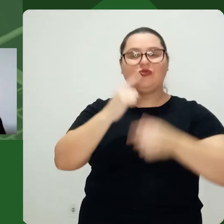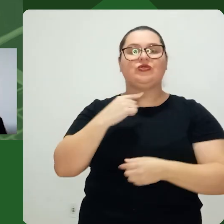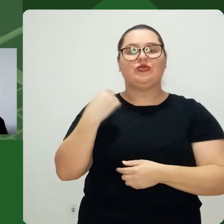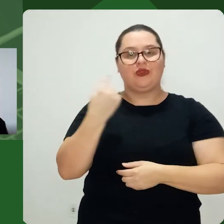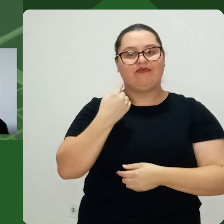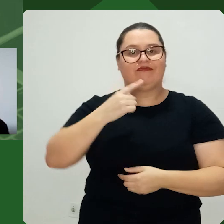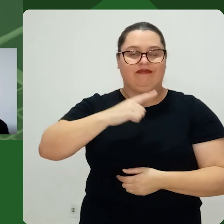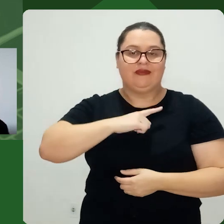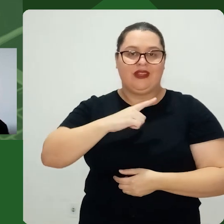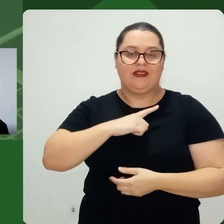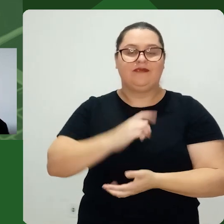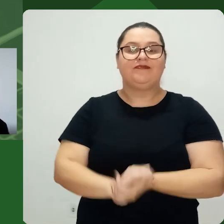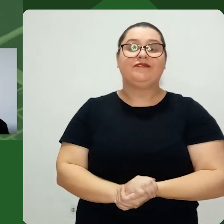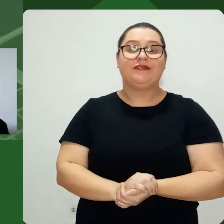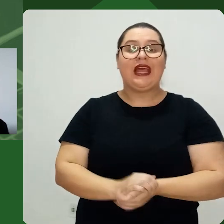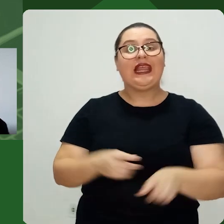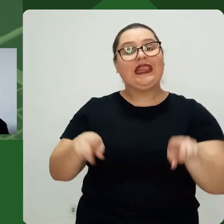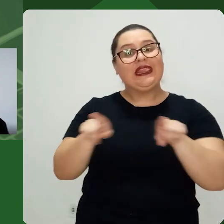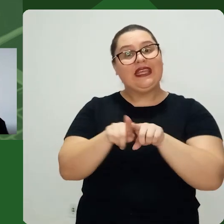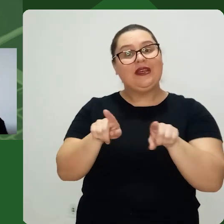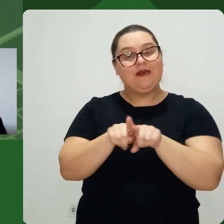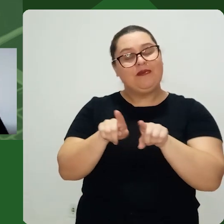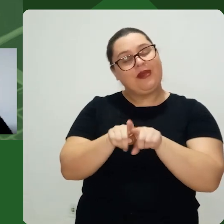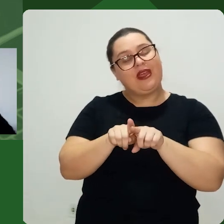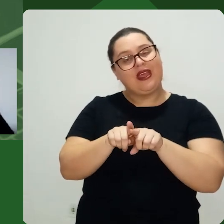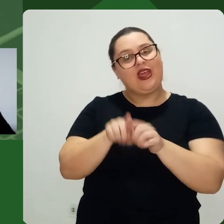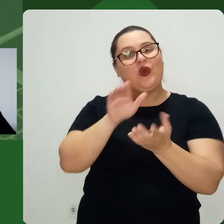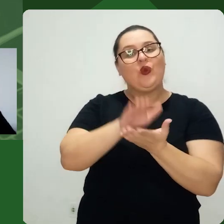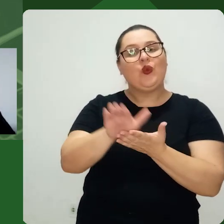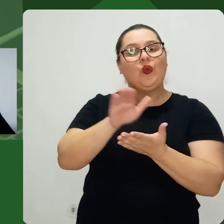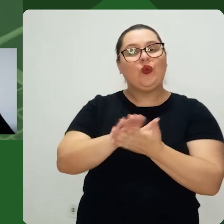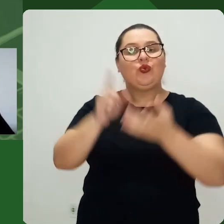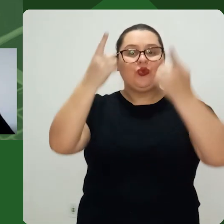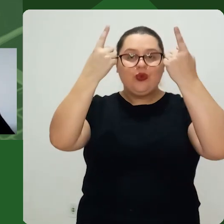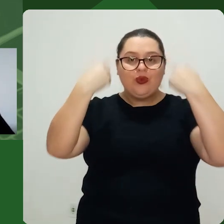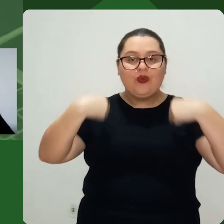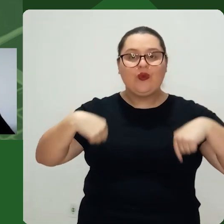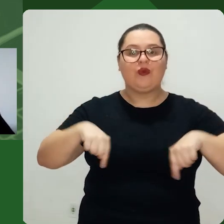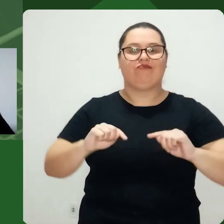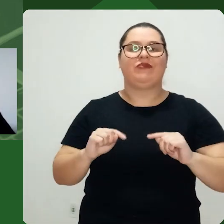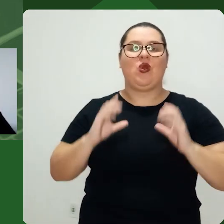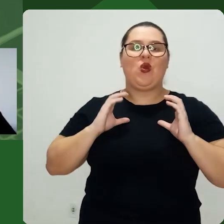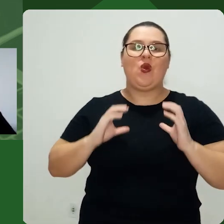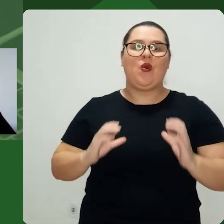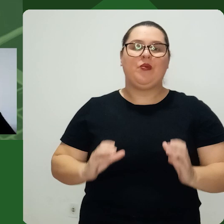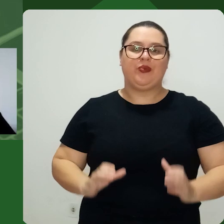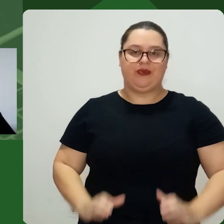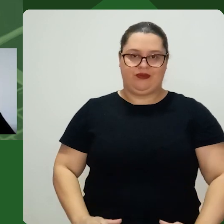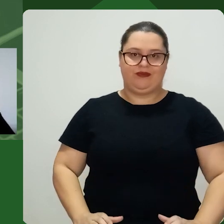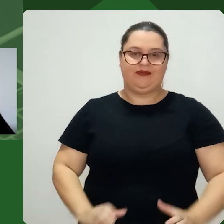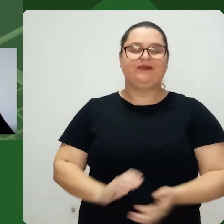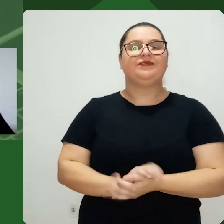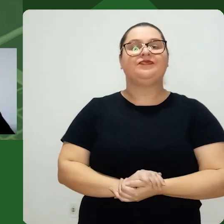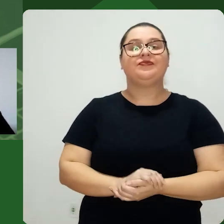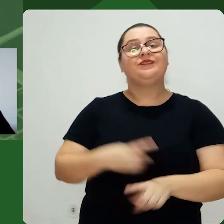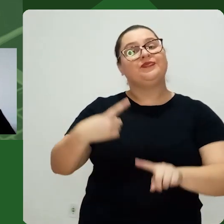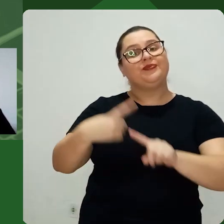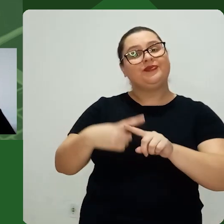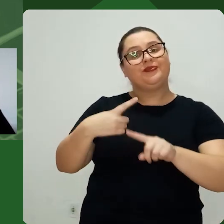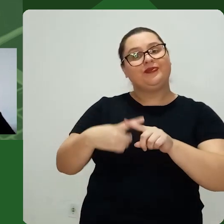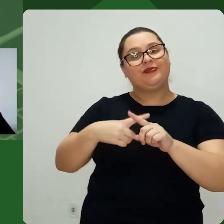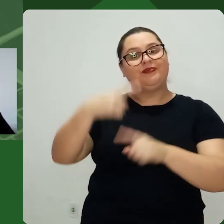Custos psicológicos Que a gente pode ter E também O custo Da energia física Um custo